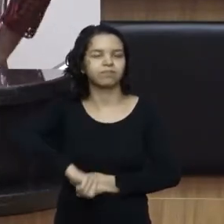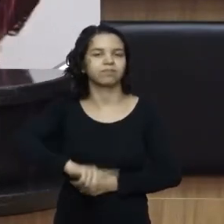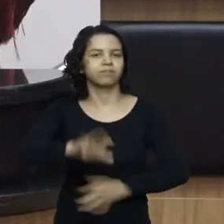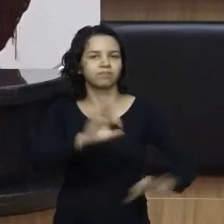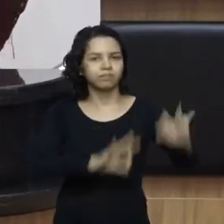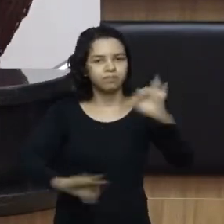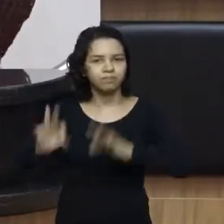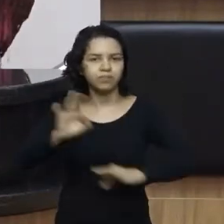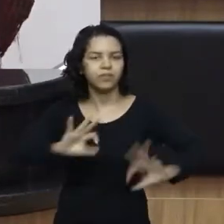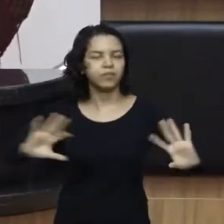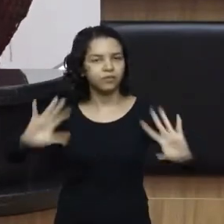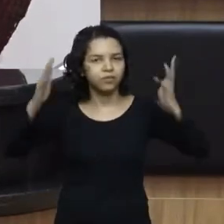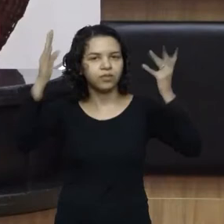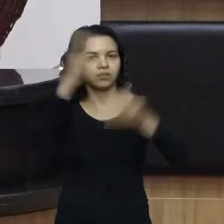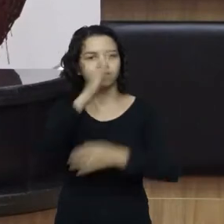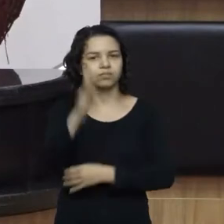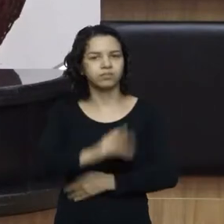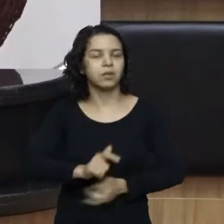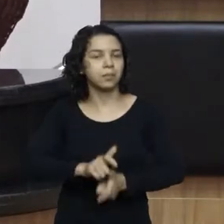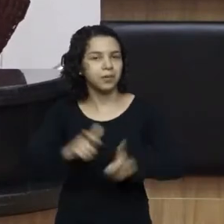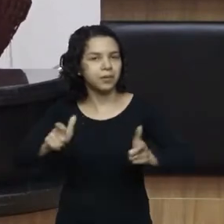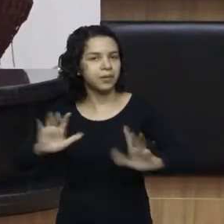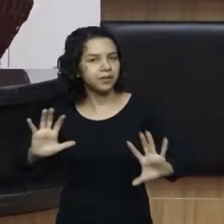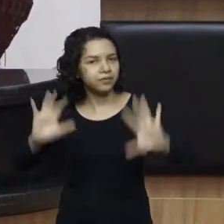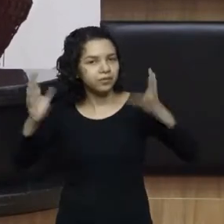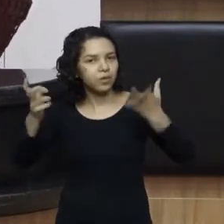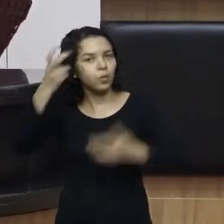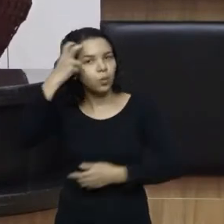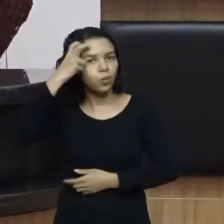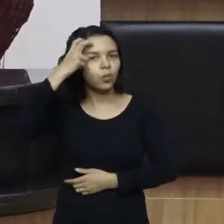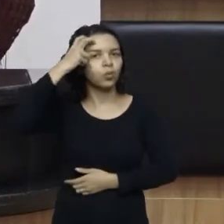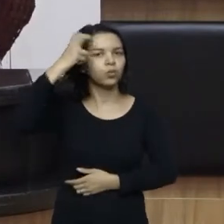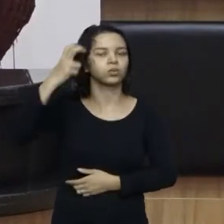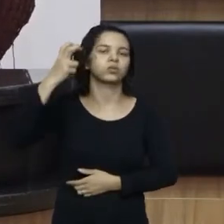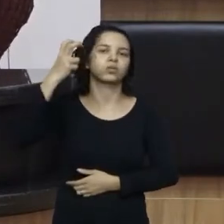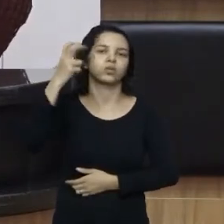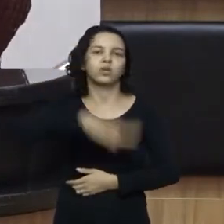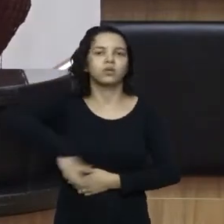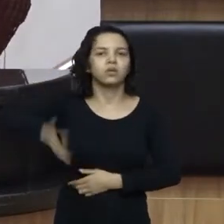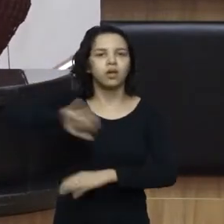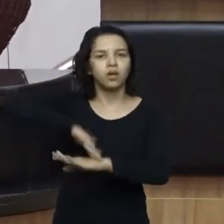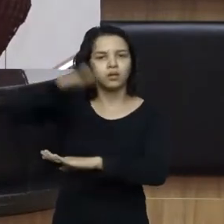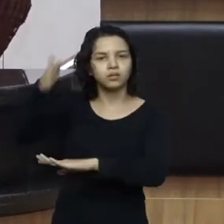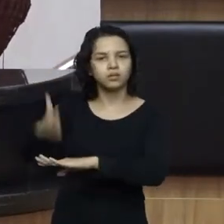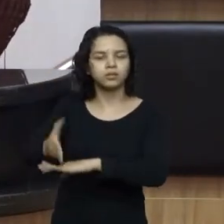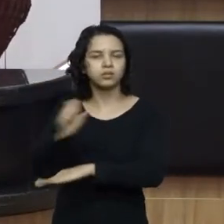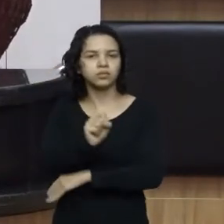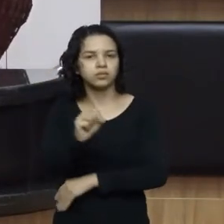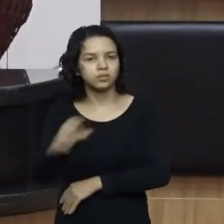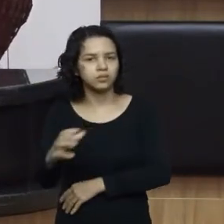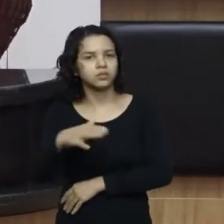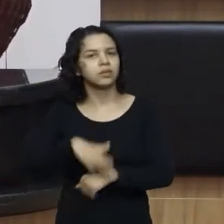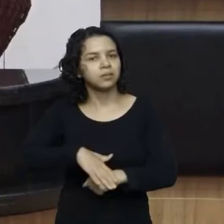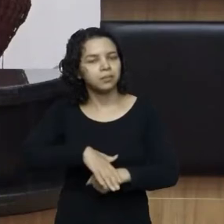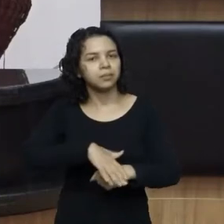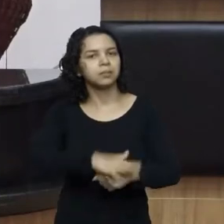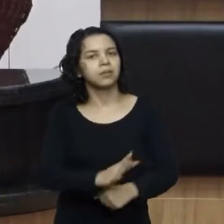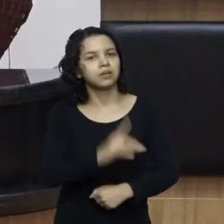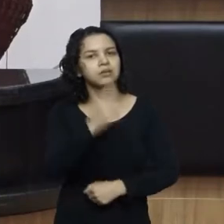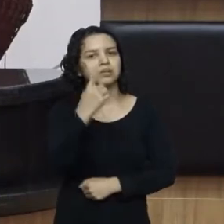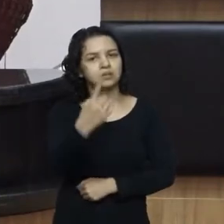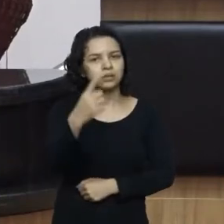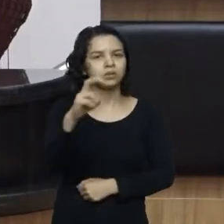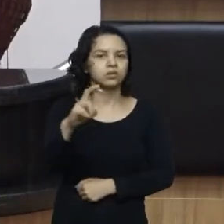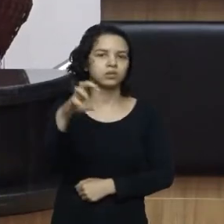Festa Nacional do Pinhão é o maior evento cultural e gastronômico da Serra Catarinense. Nós temos mais de 150